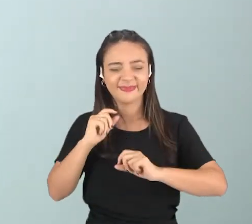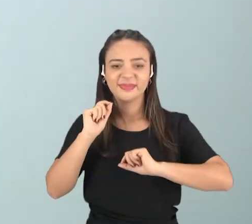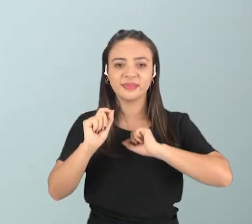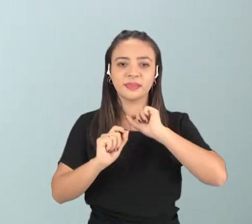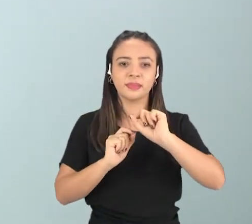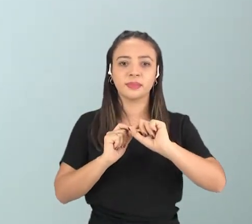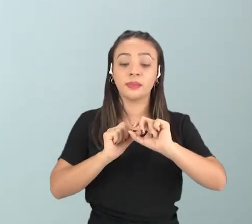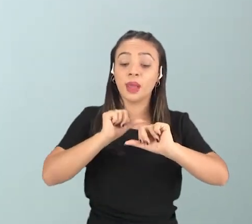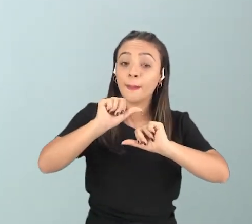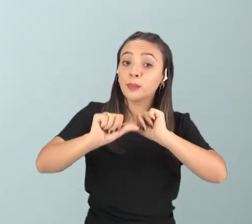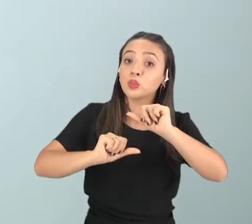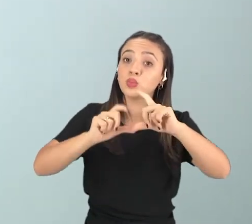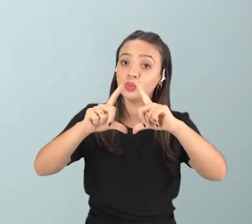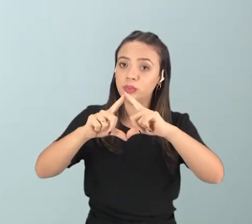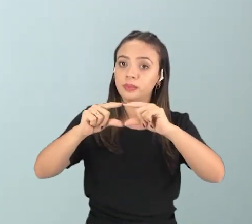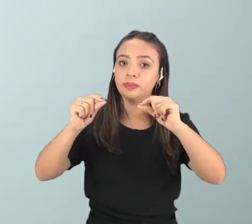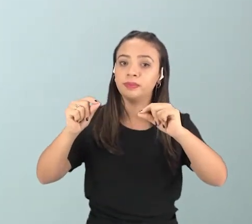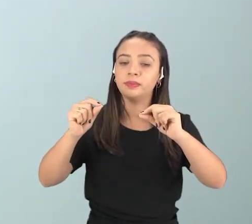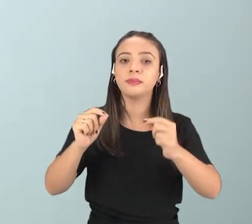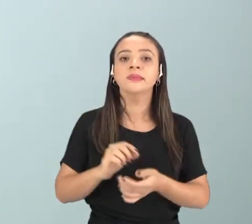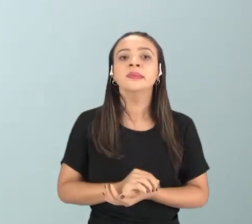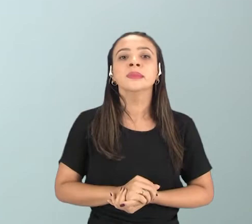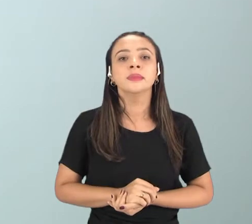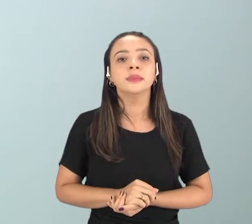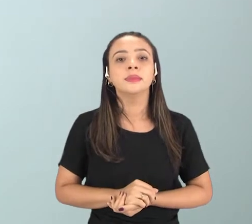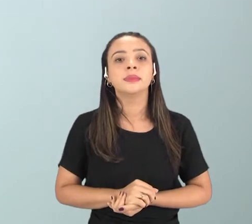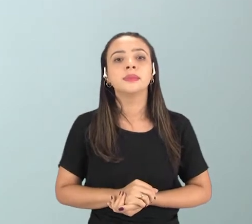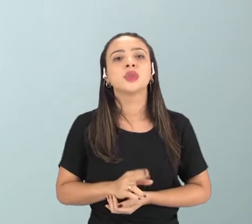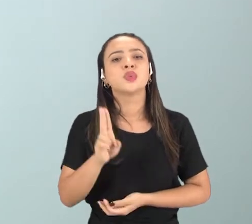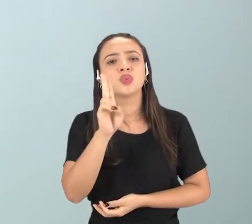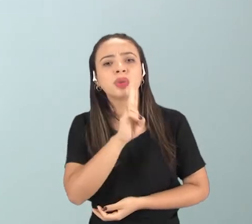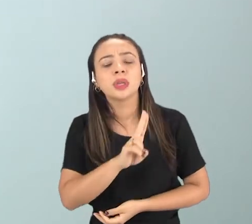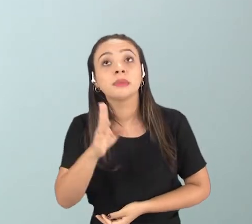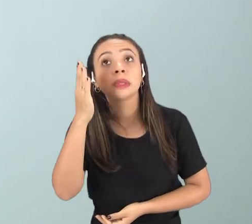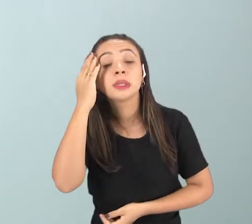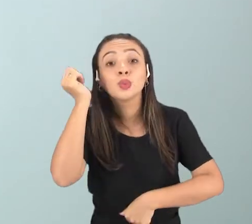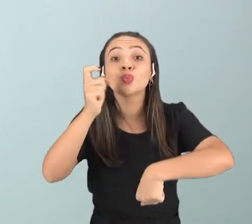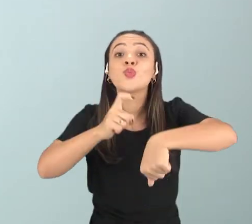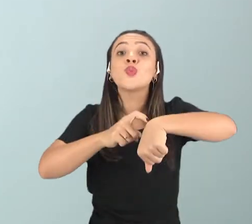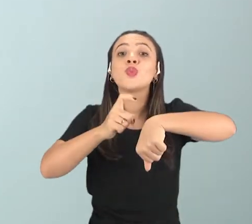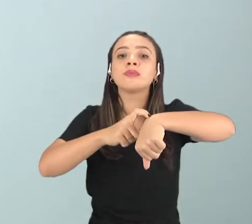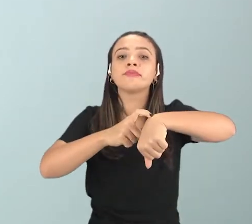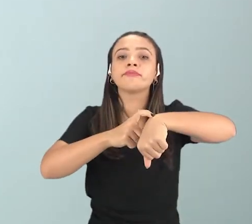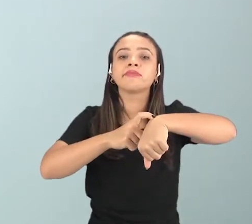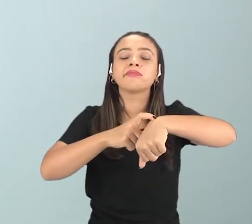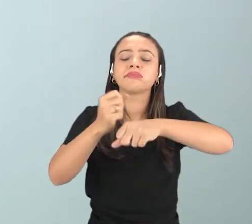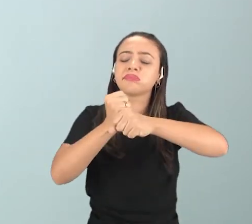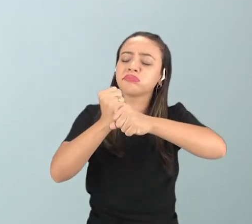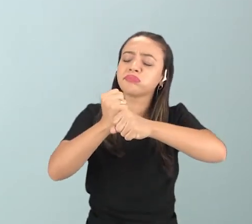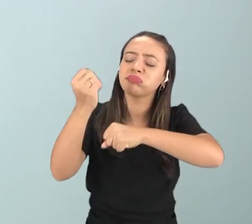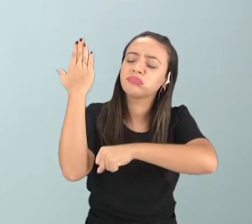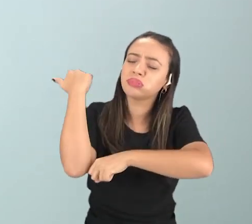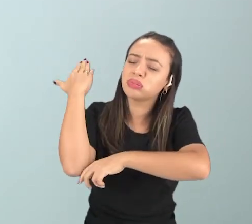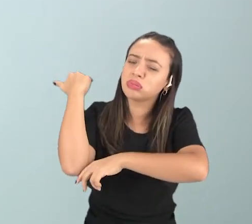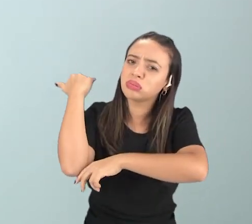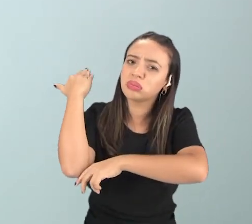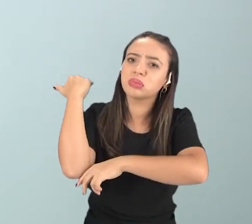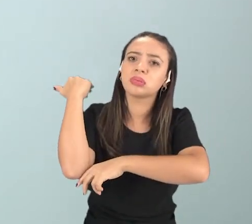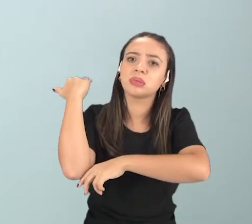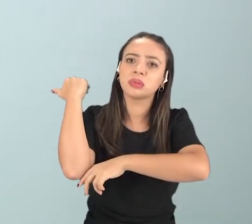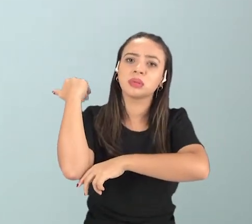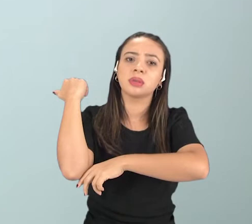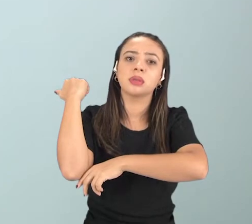passagem de fases da Lua, ela já foi muito usada como uma forma de marcar o tempo, tá? Lá no passado, né, as civilizações mais